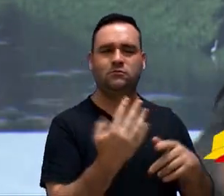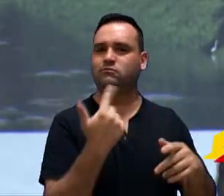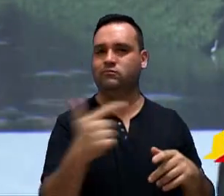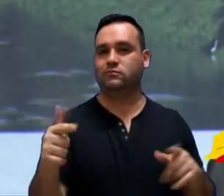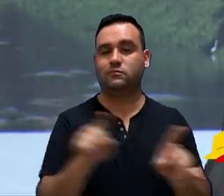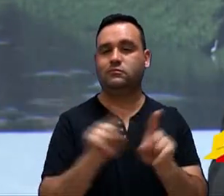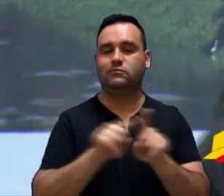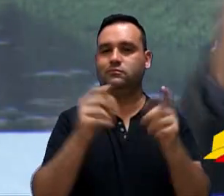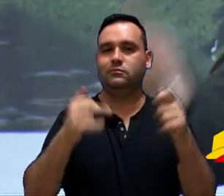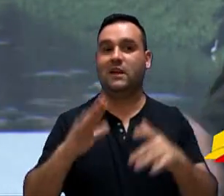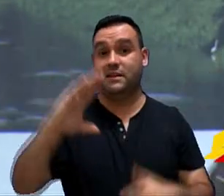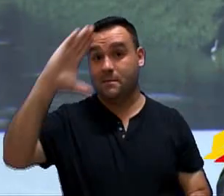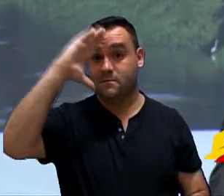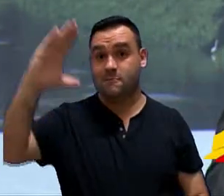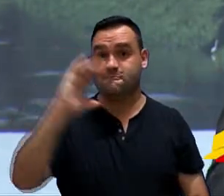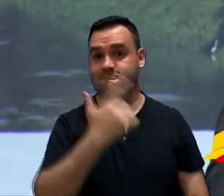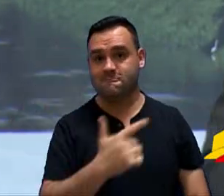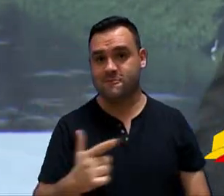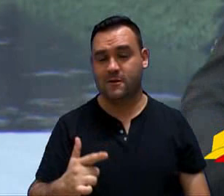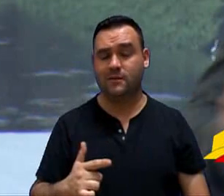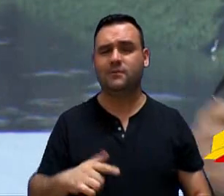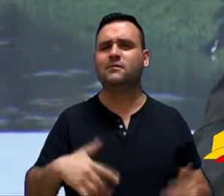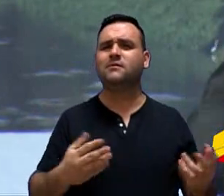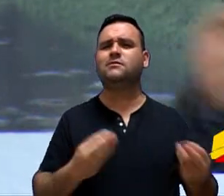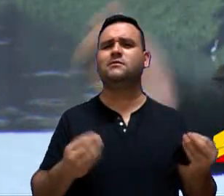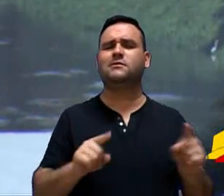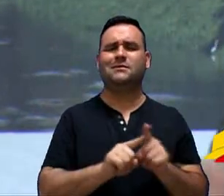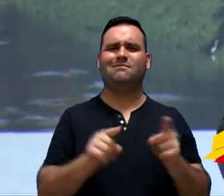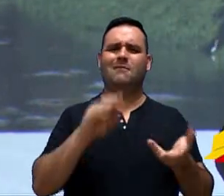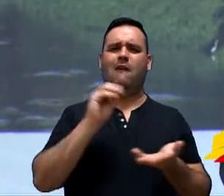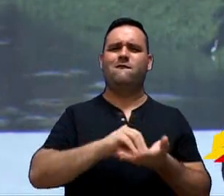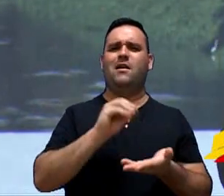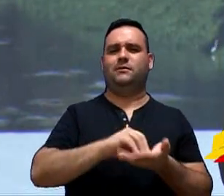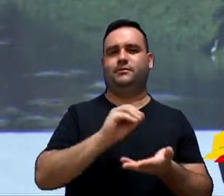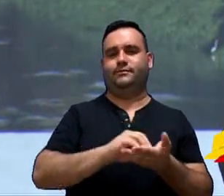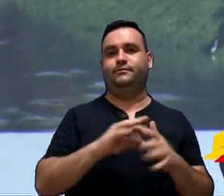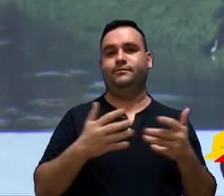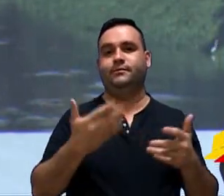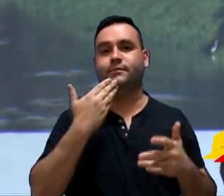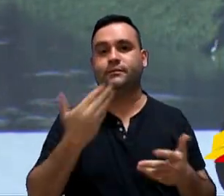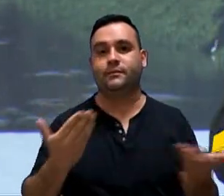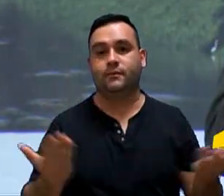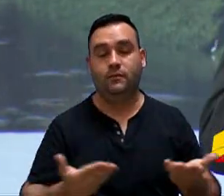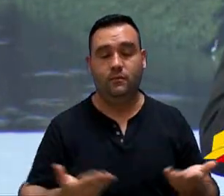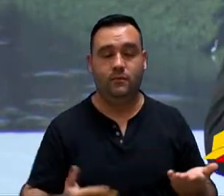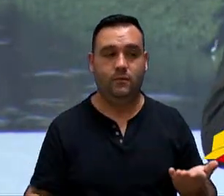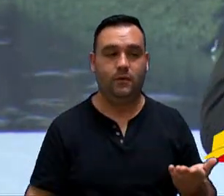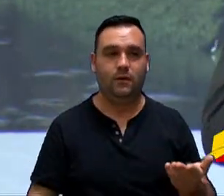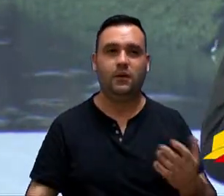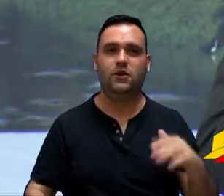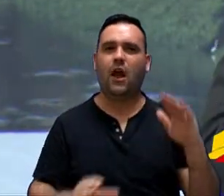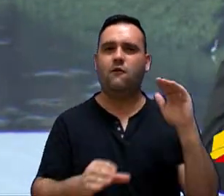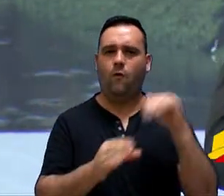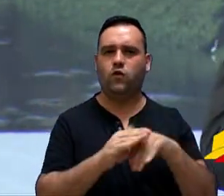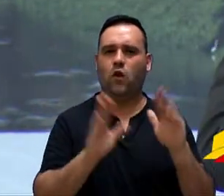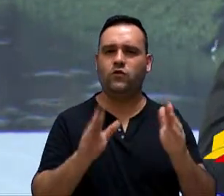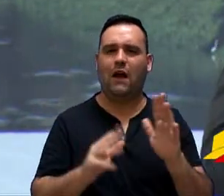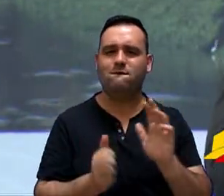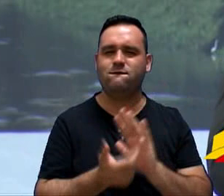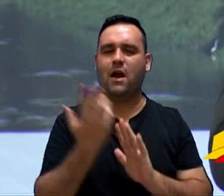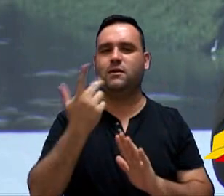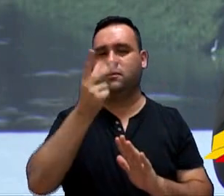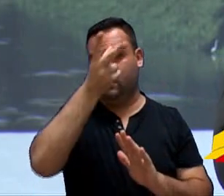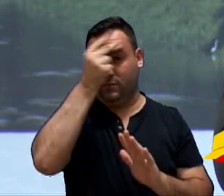não está deixando também como prioritário. Então, está um pouco a desejar. Eu gostaria de pedir, a gente já votou vários projetos do